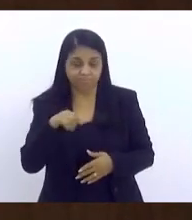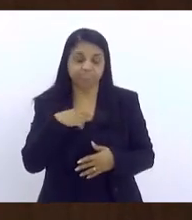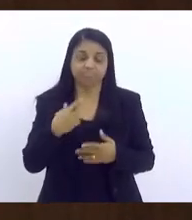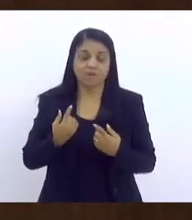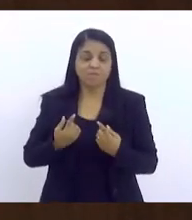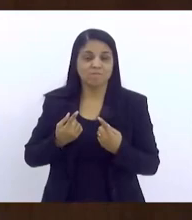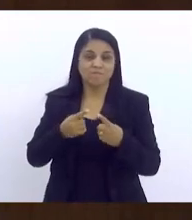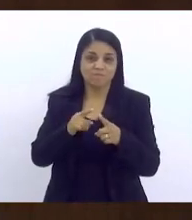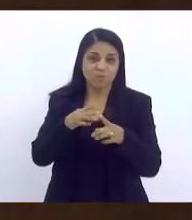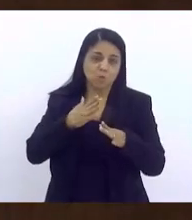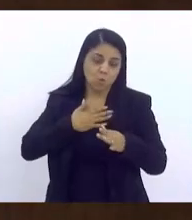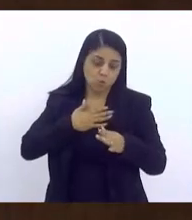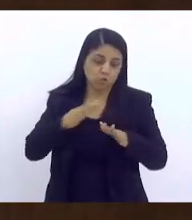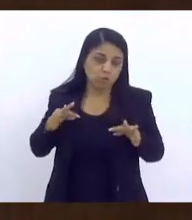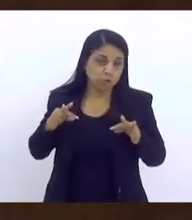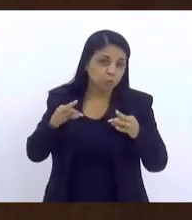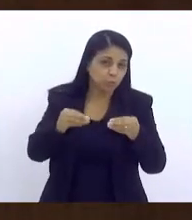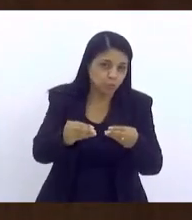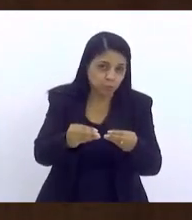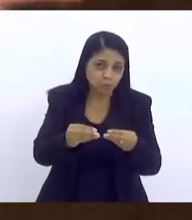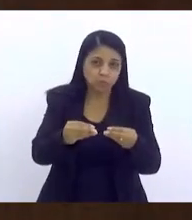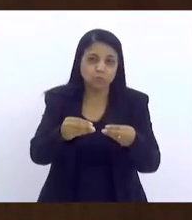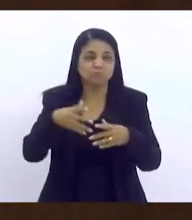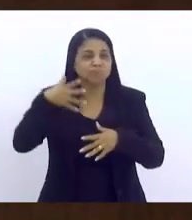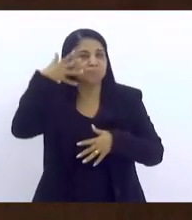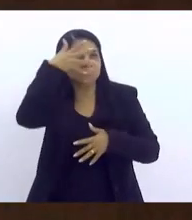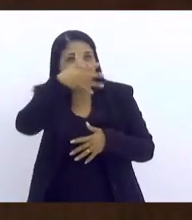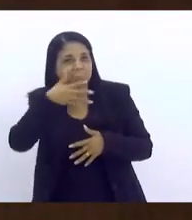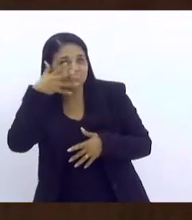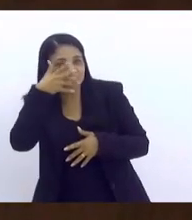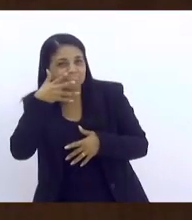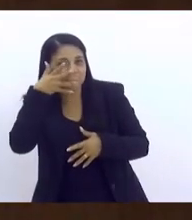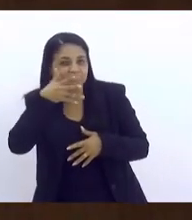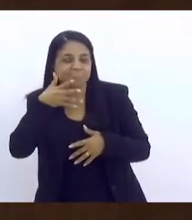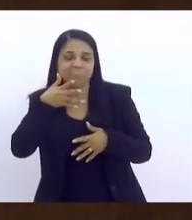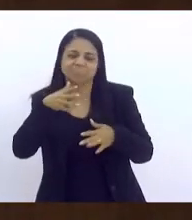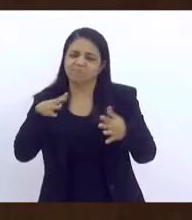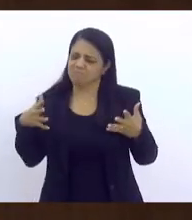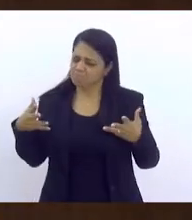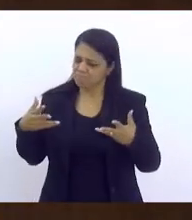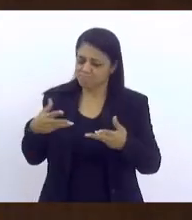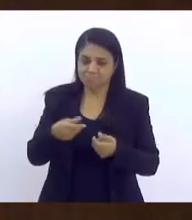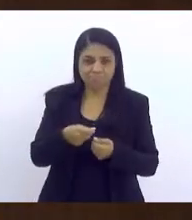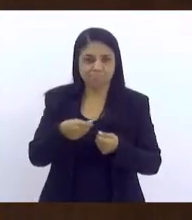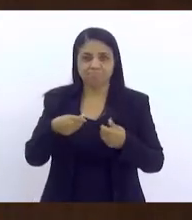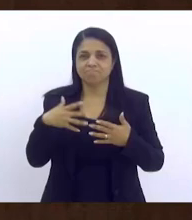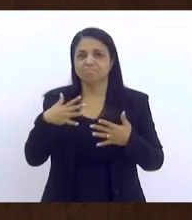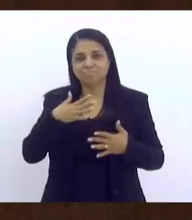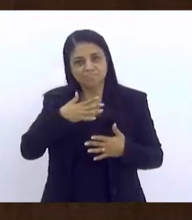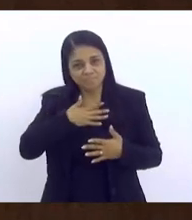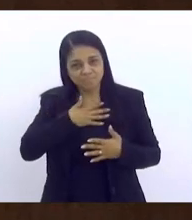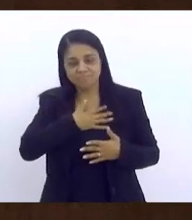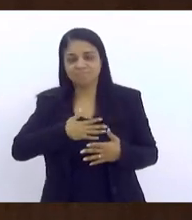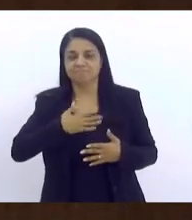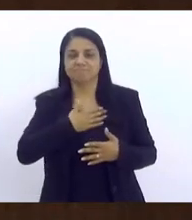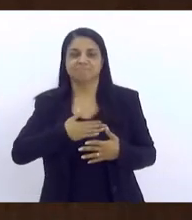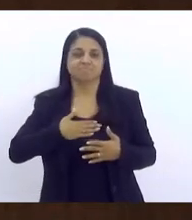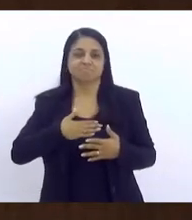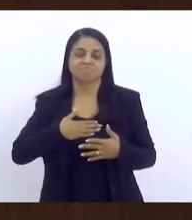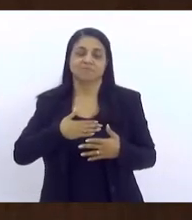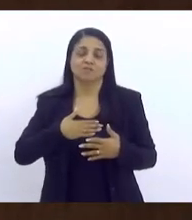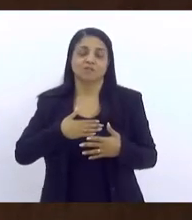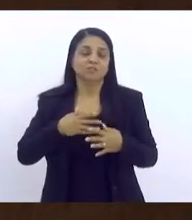Eu gostei de tudo, todos os palestrantes, gostei muito. Não tenho, assim, nada a falar,